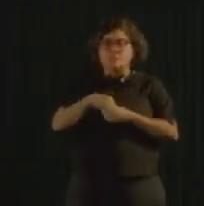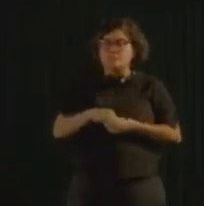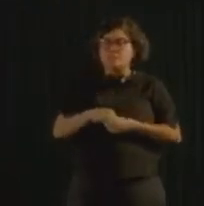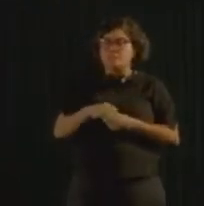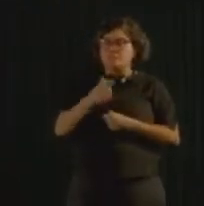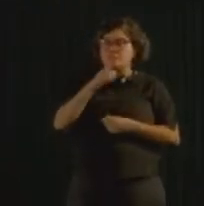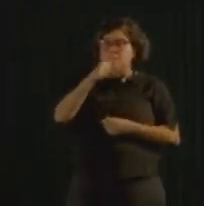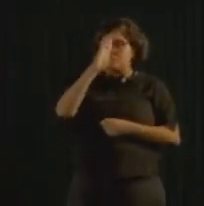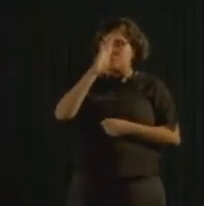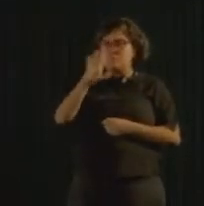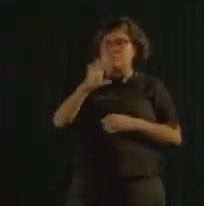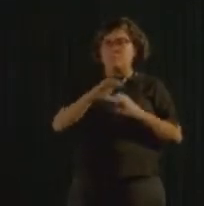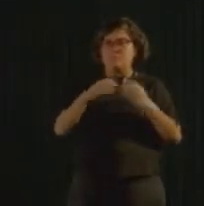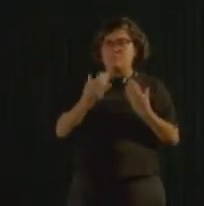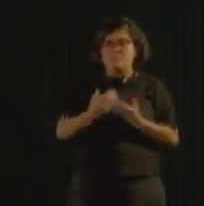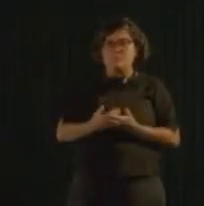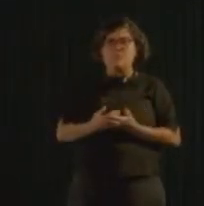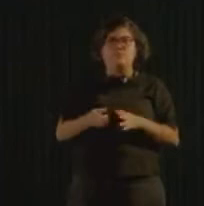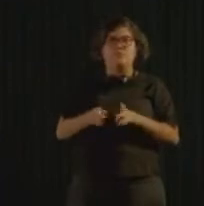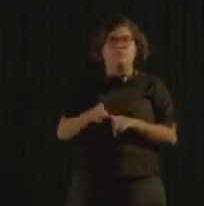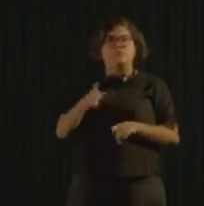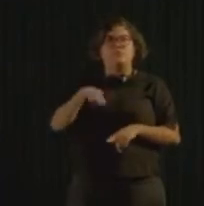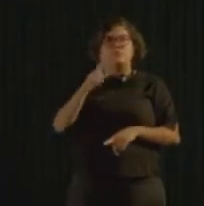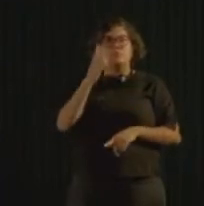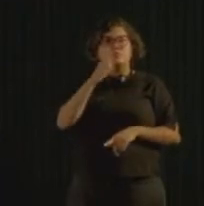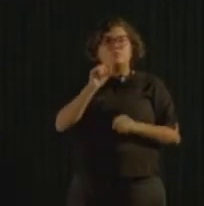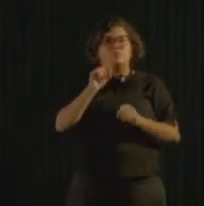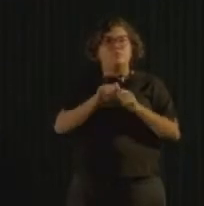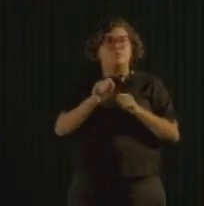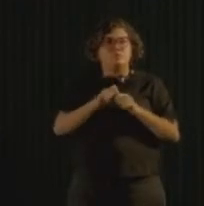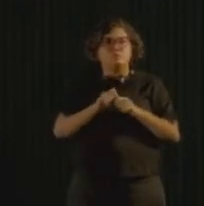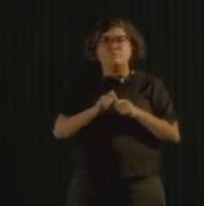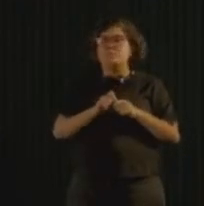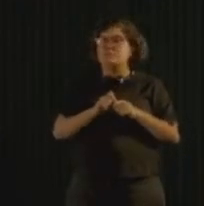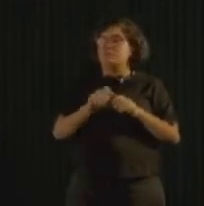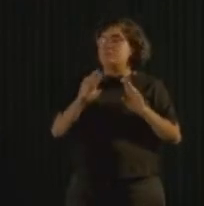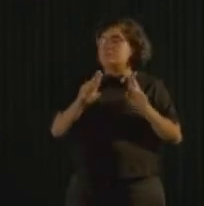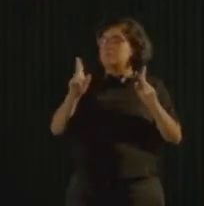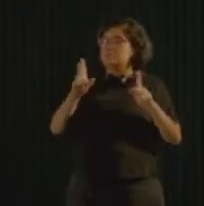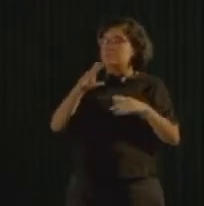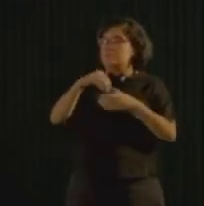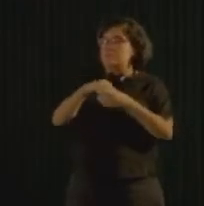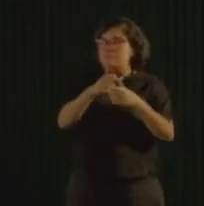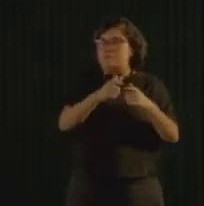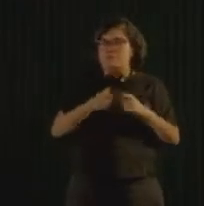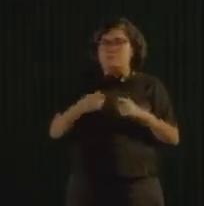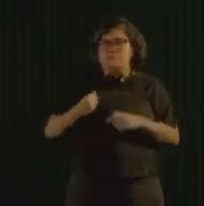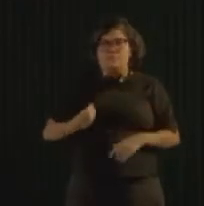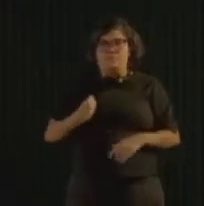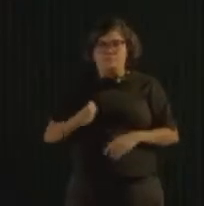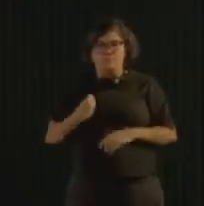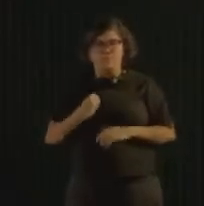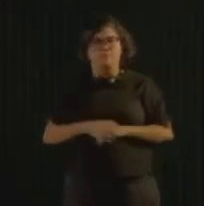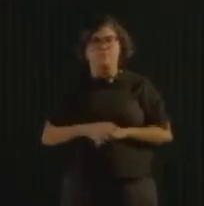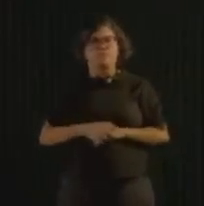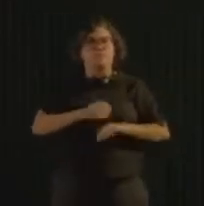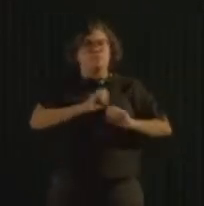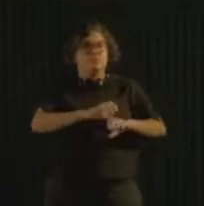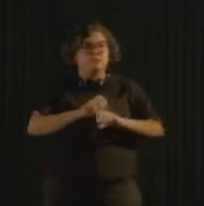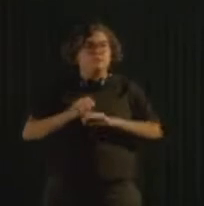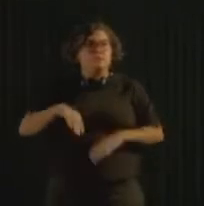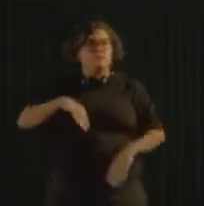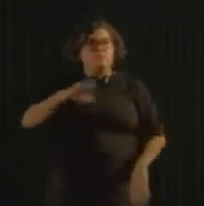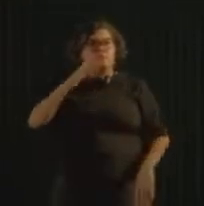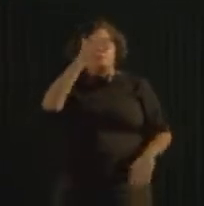comunitário, a vontade do Recifense de querer fazer a diferença no lugar onde vive, de sonhar cada vez mais com a cidade para as